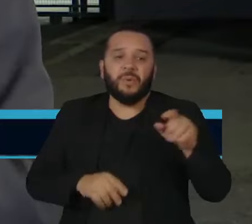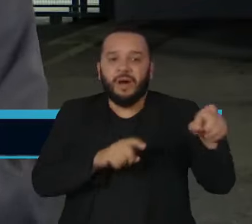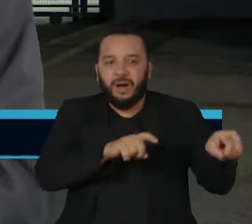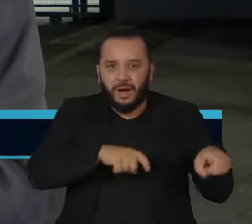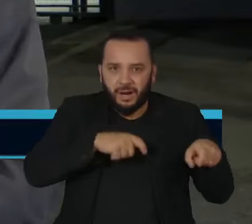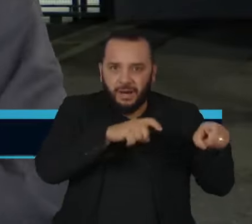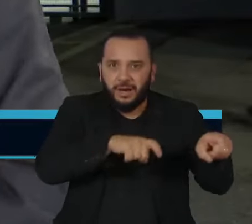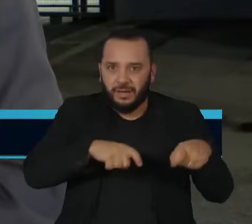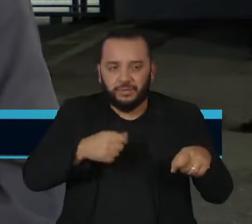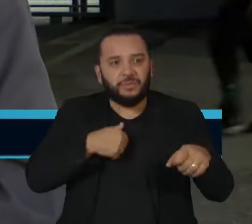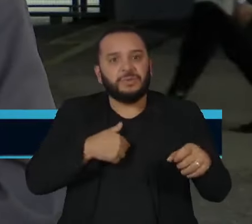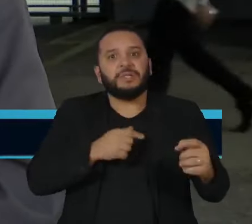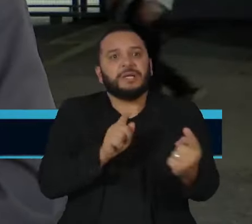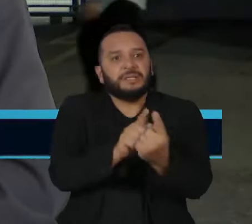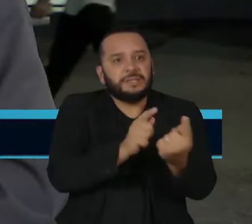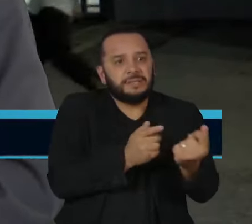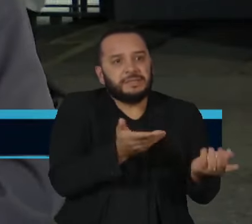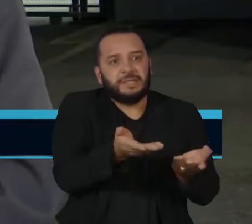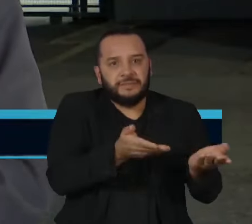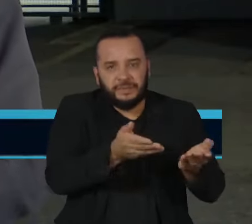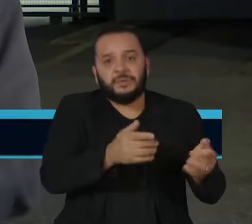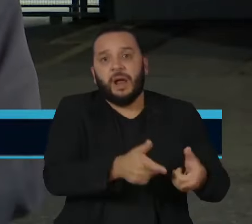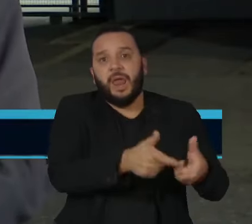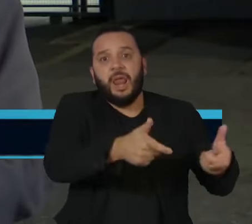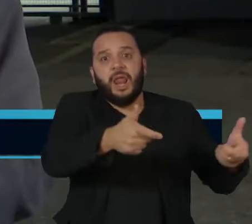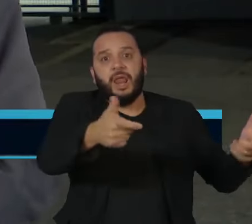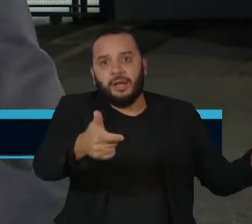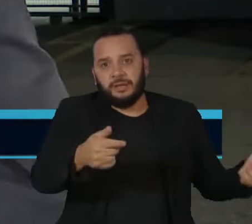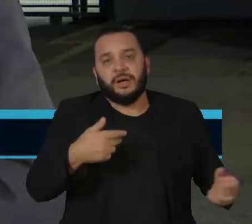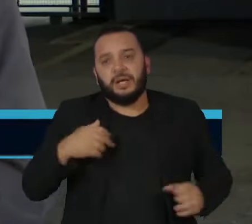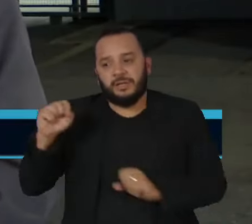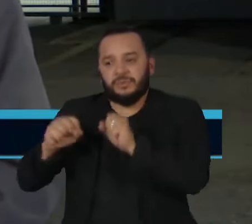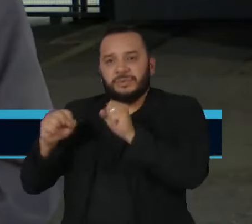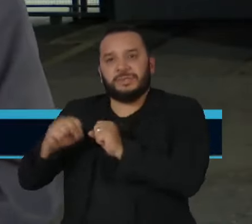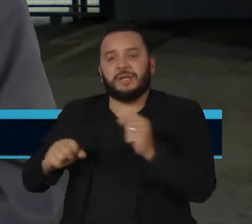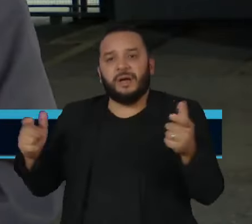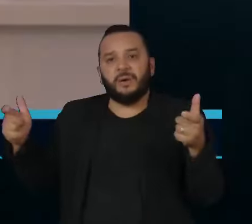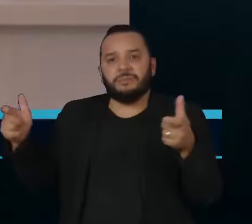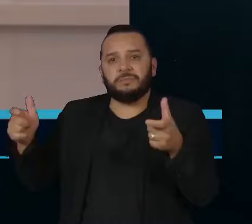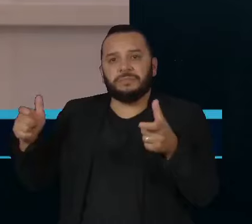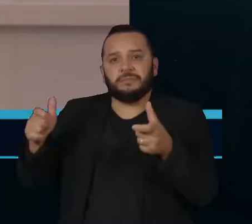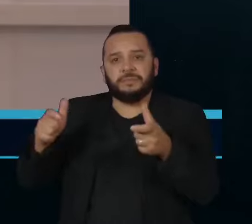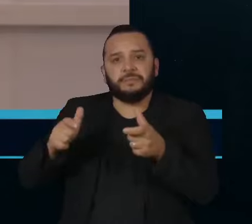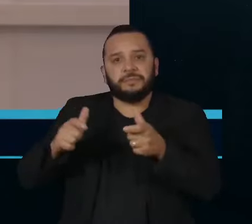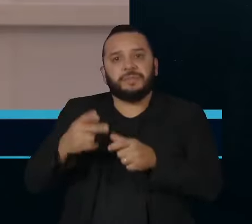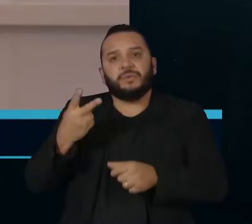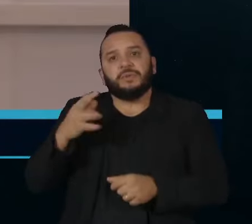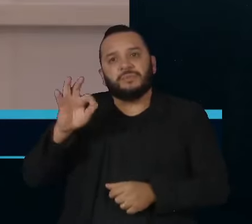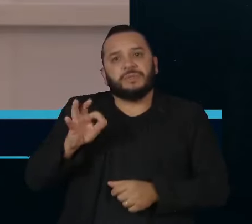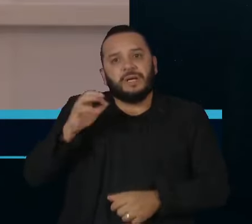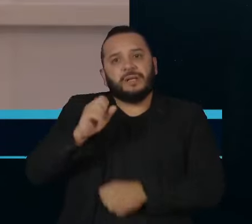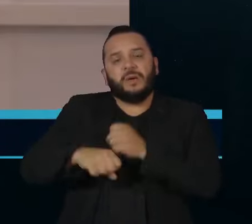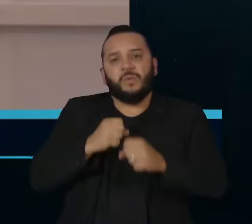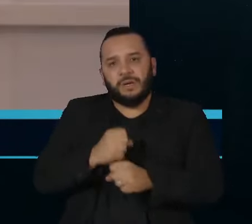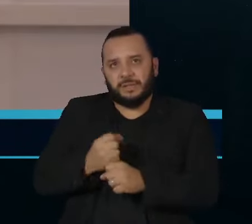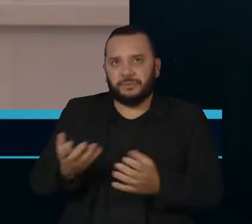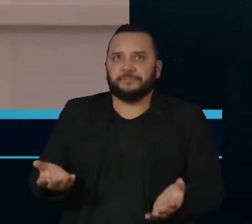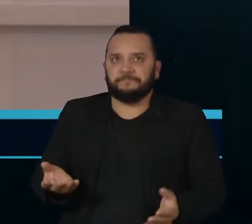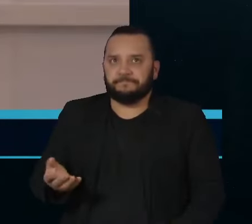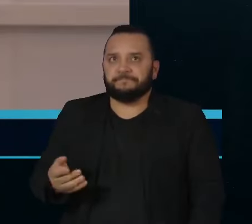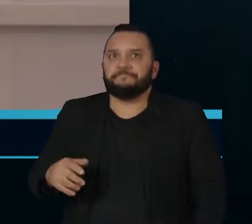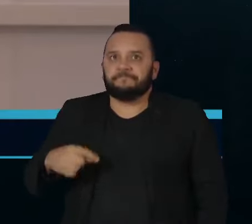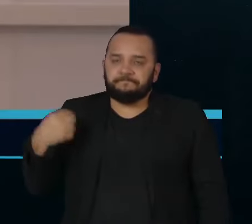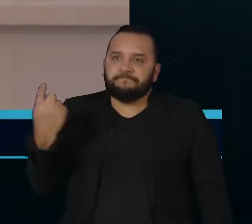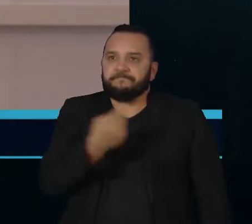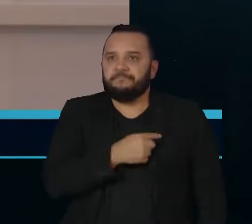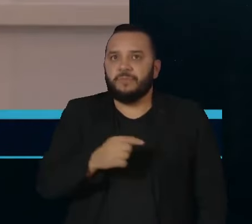e os serviços cresceram, o ramo industrial encolheu quase 2% ao ano, em média. Nós já atingimos o